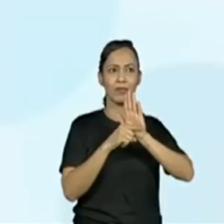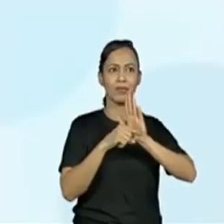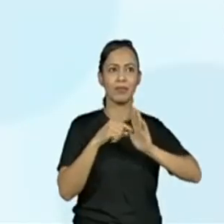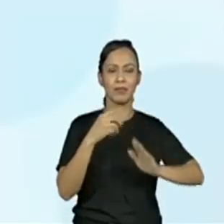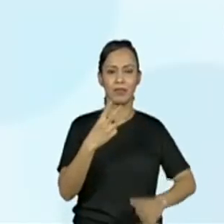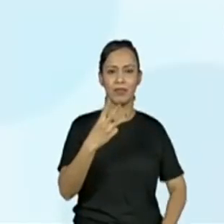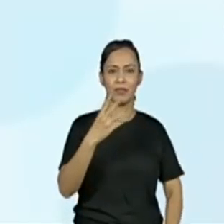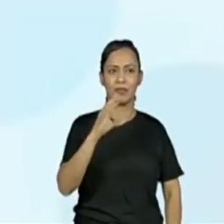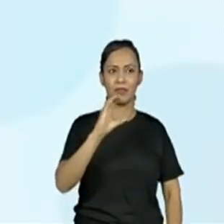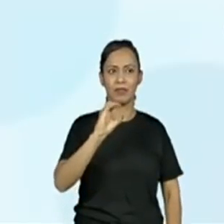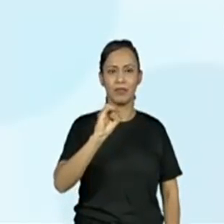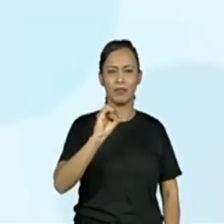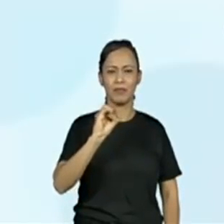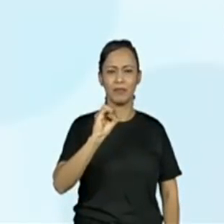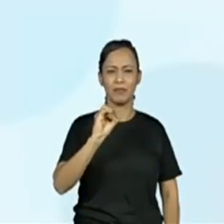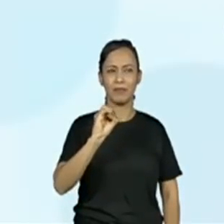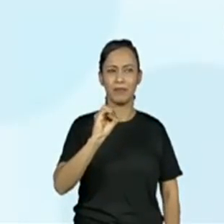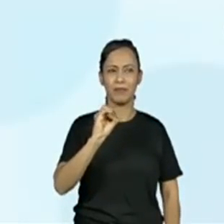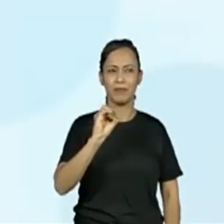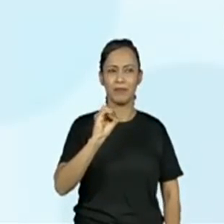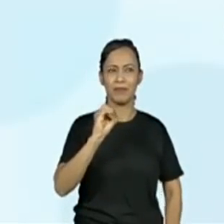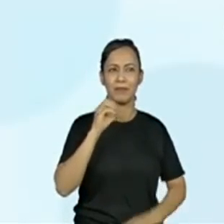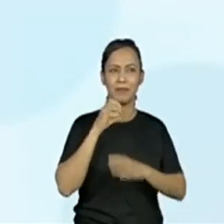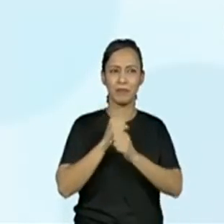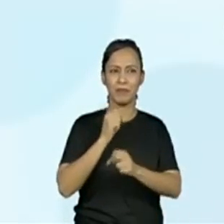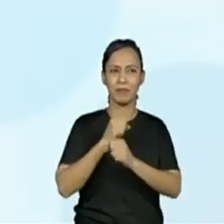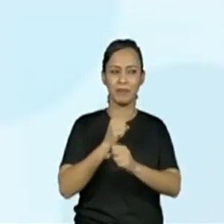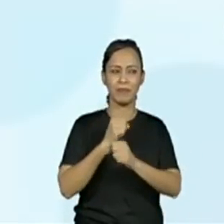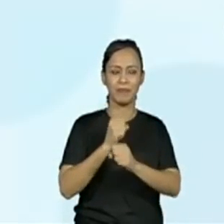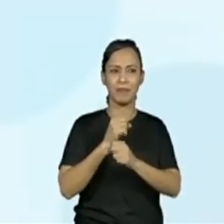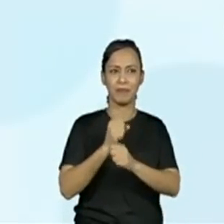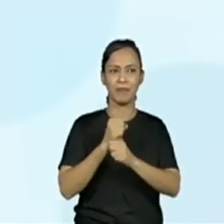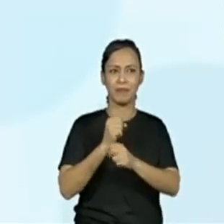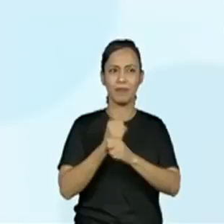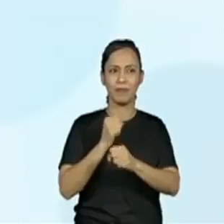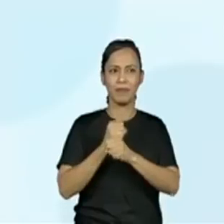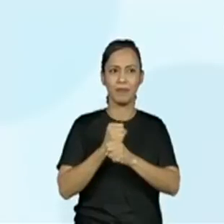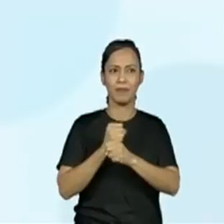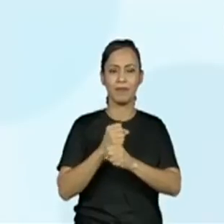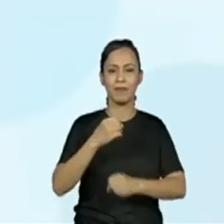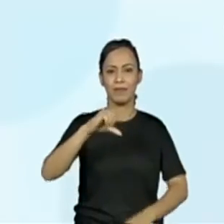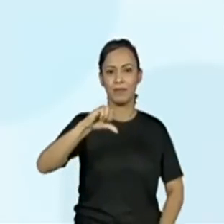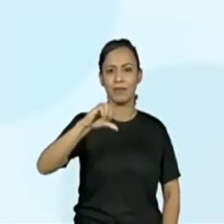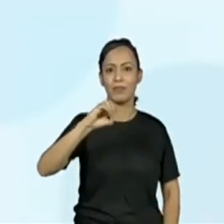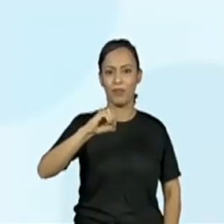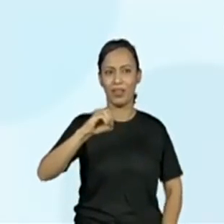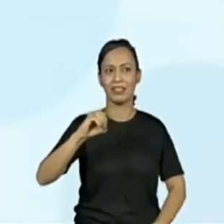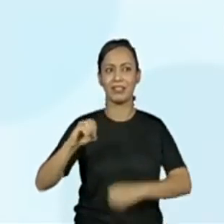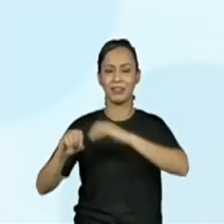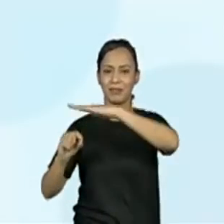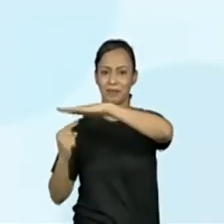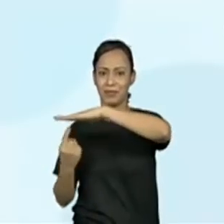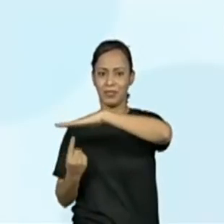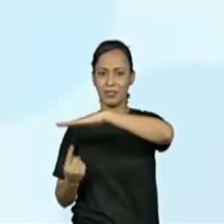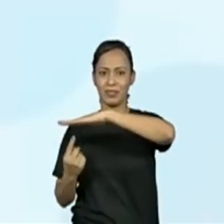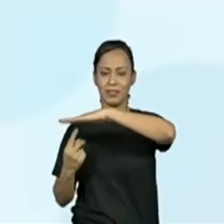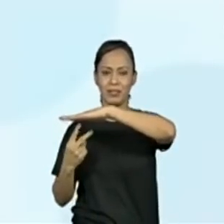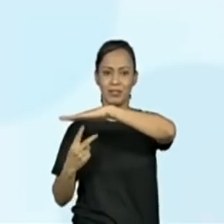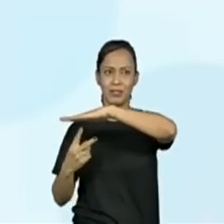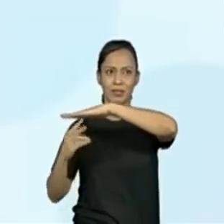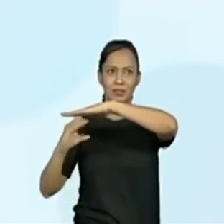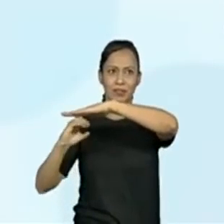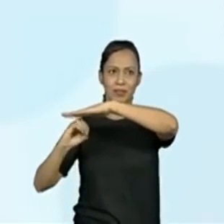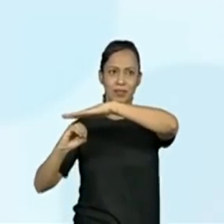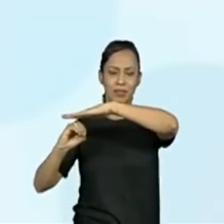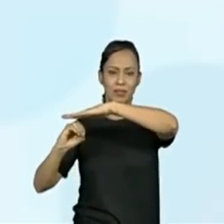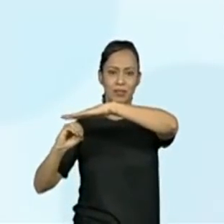menos 30 é igual a 90. 90. Muito bom. A Vitória já está colocando ali, olha, de 30 em 30. Ela